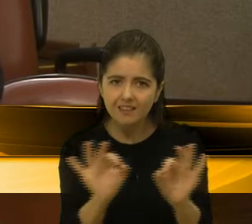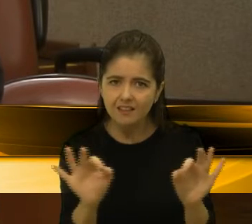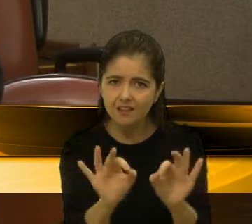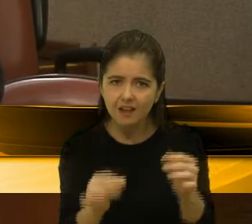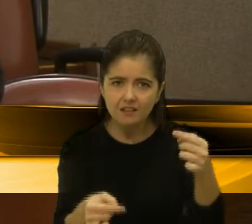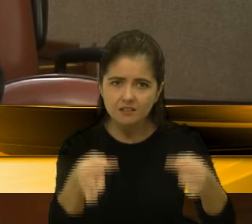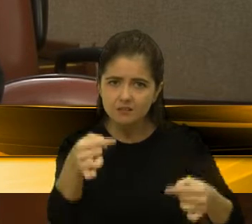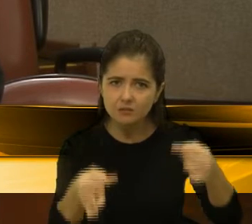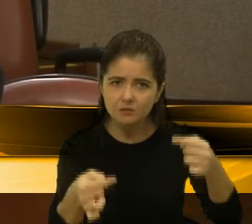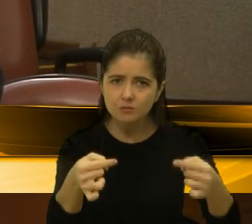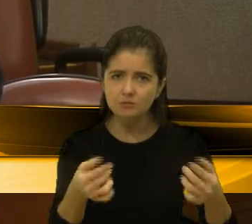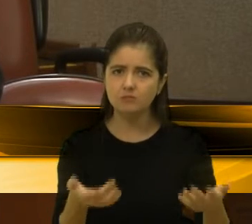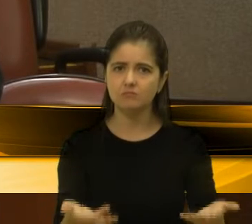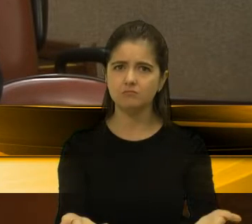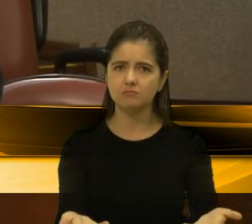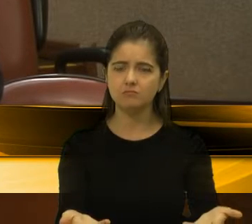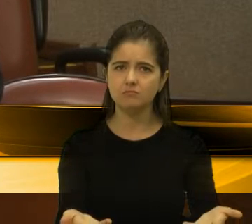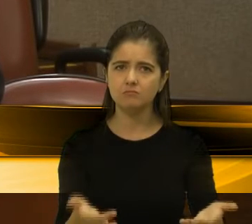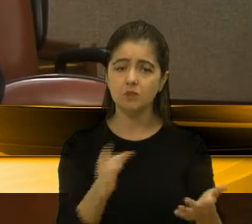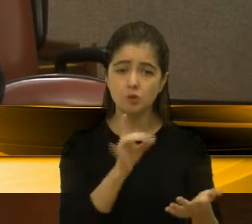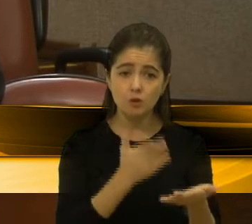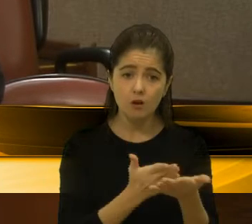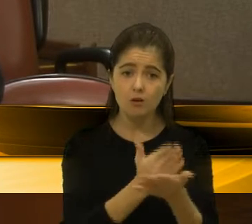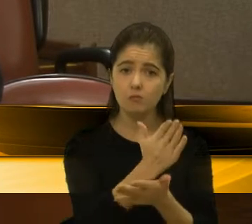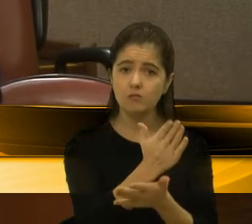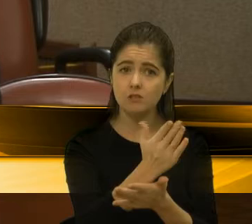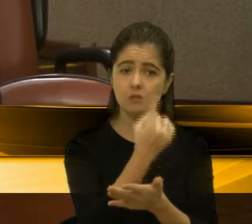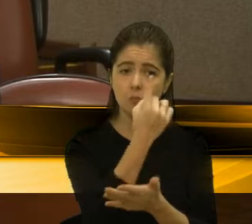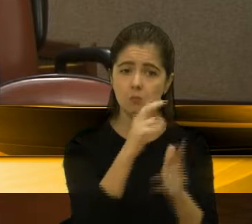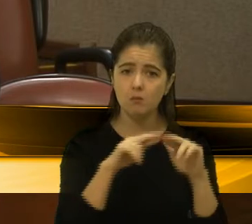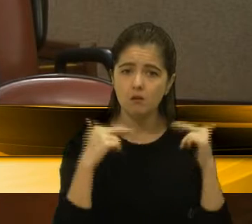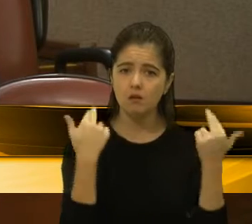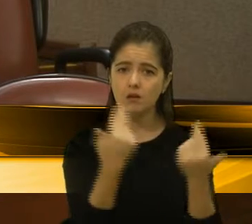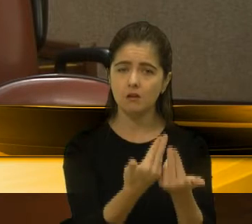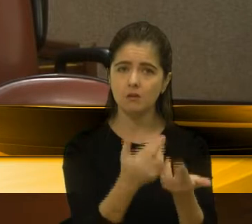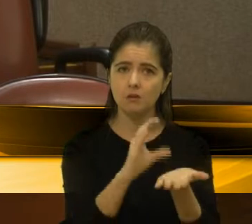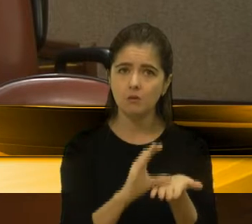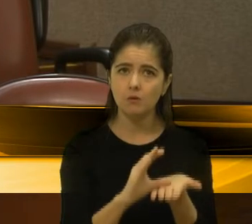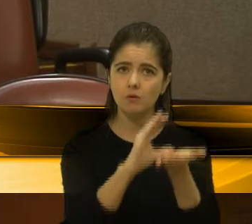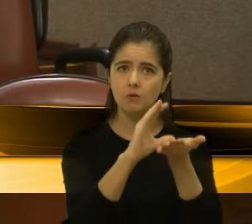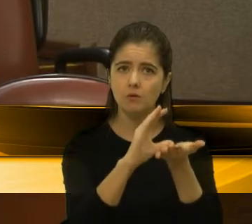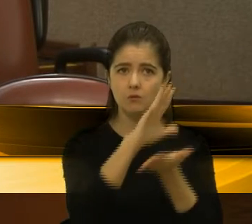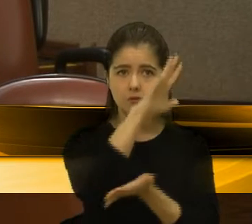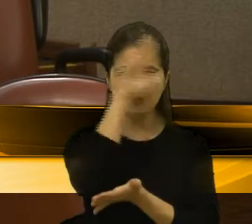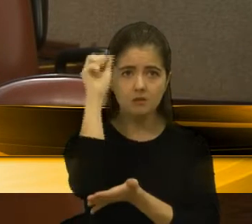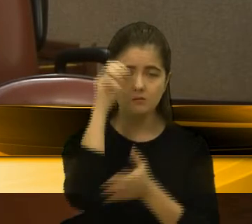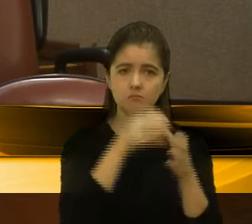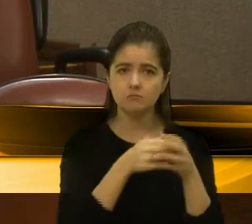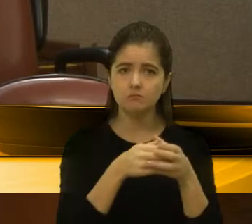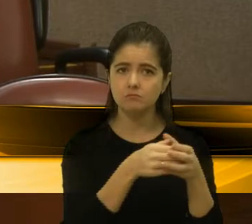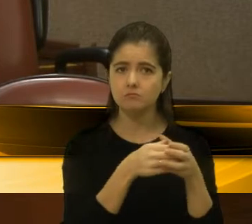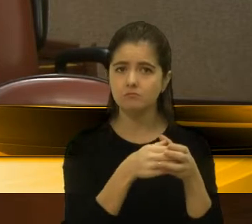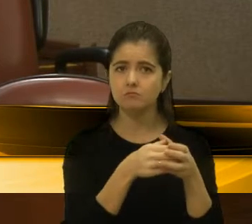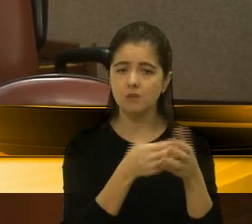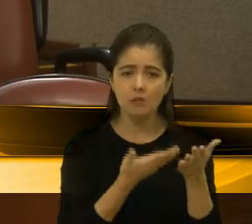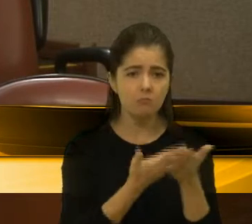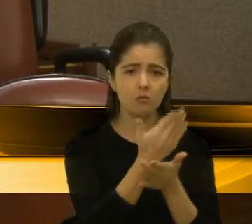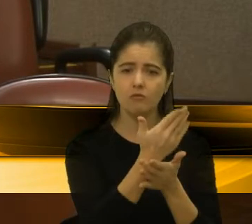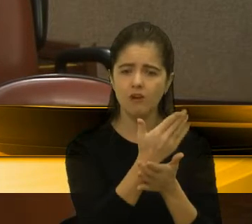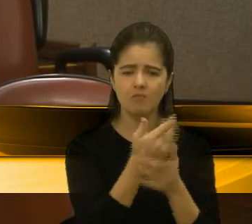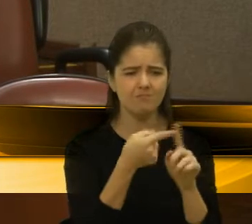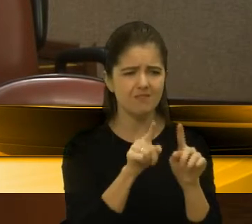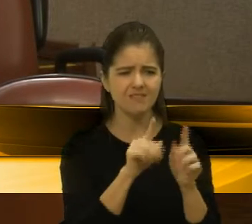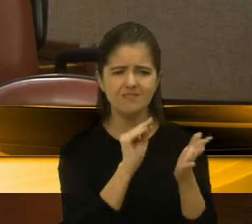a não ser uma aprovação, numa reunião do Conselho Municipal de Turismo, mal